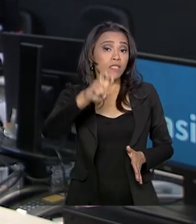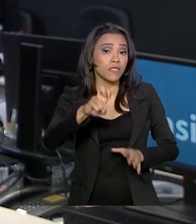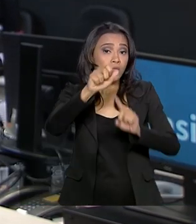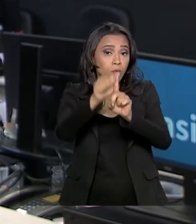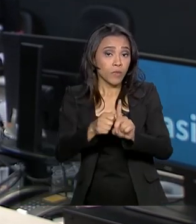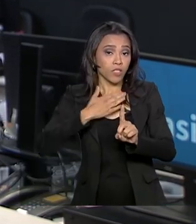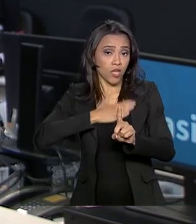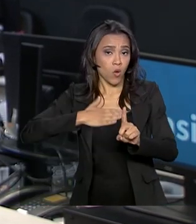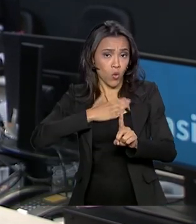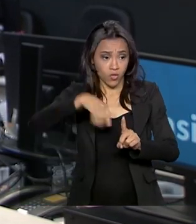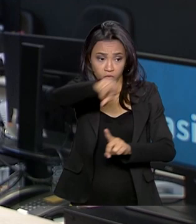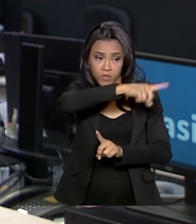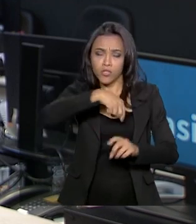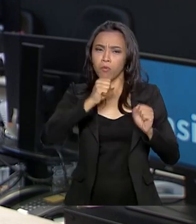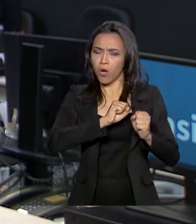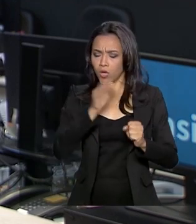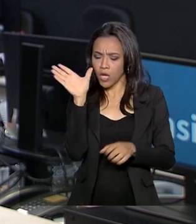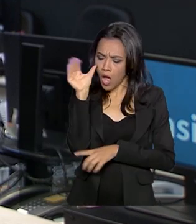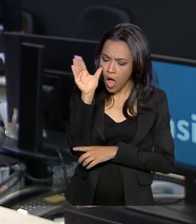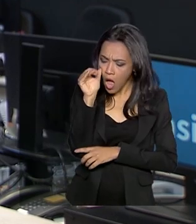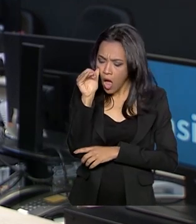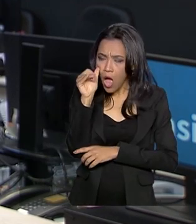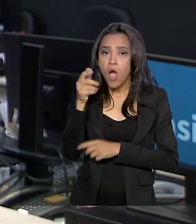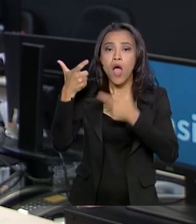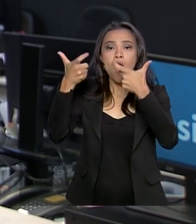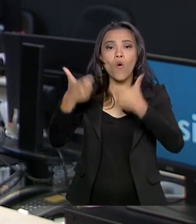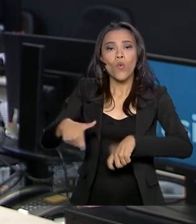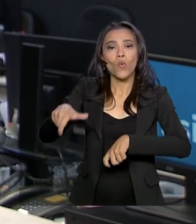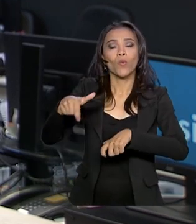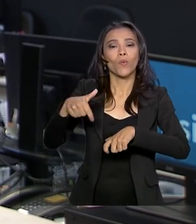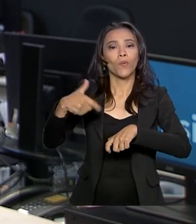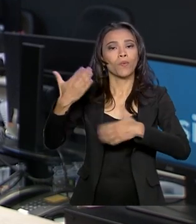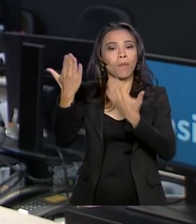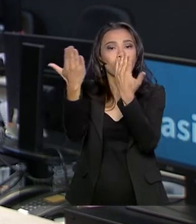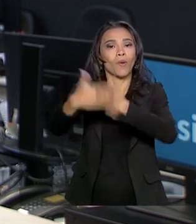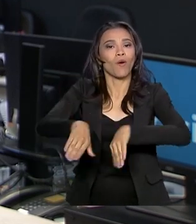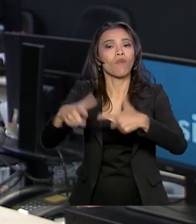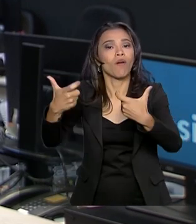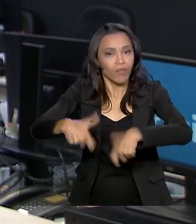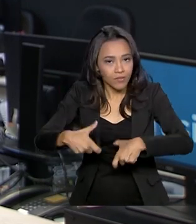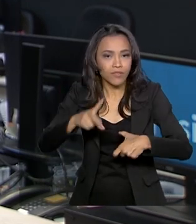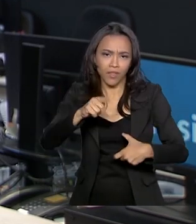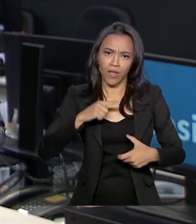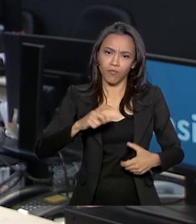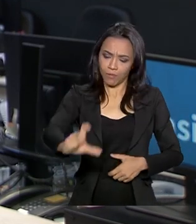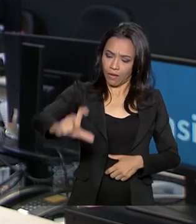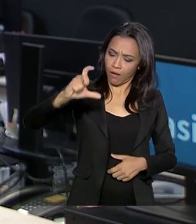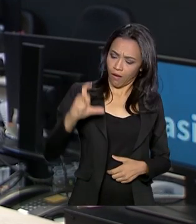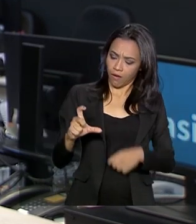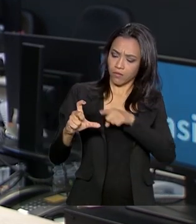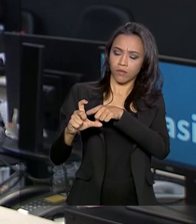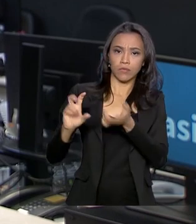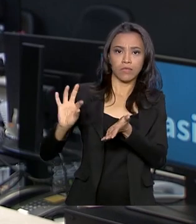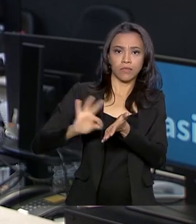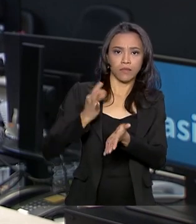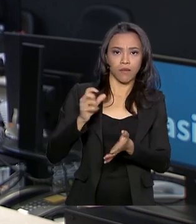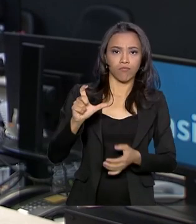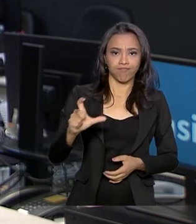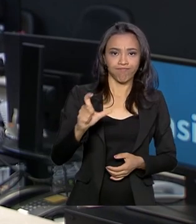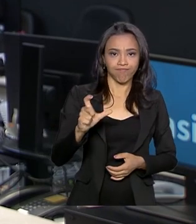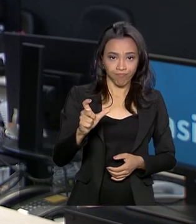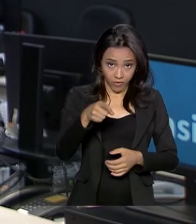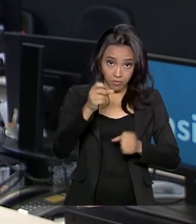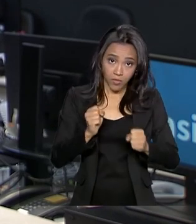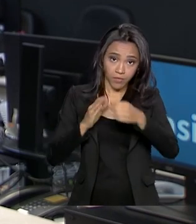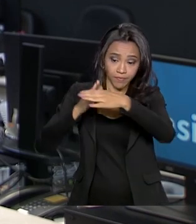participantes já podem consultar os locais da prova. A informação está disponível no cartão de confirmação de inscrição acessado na